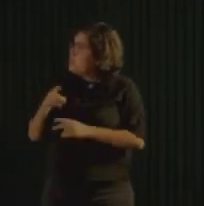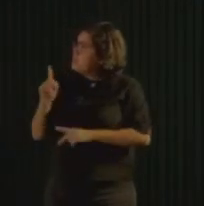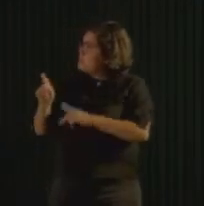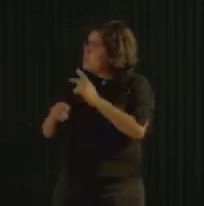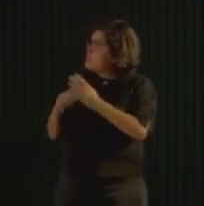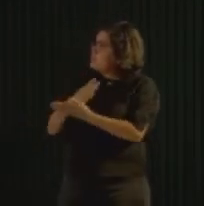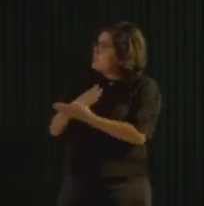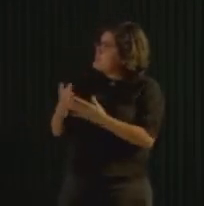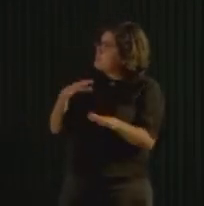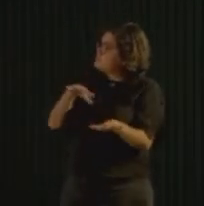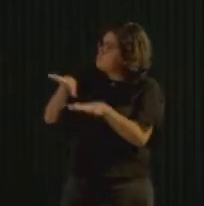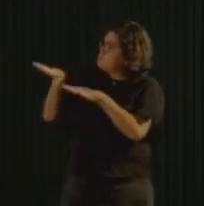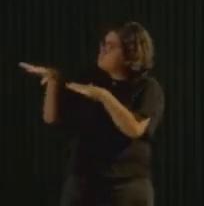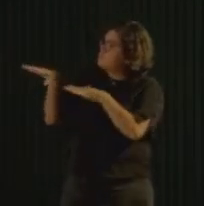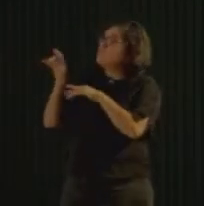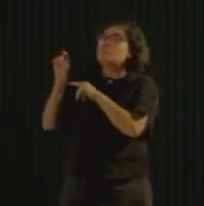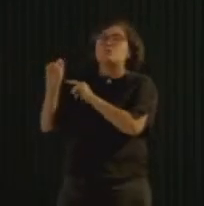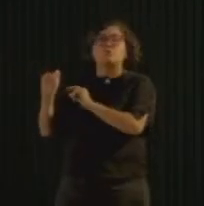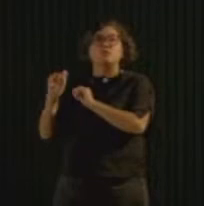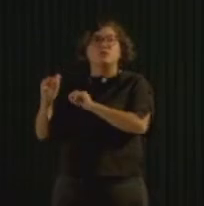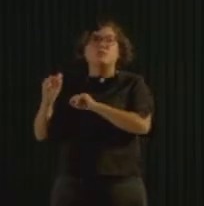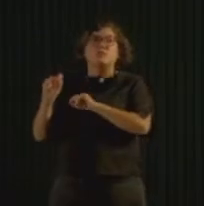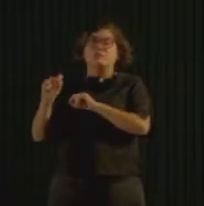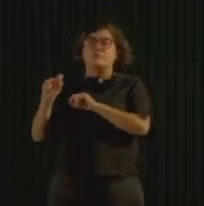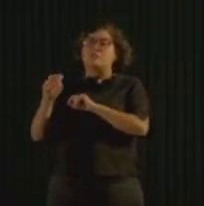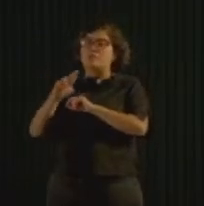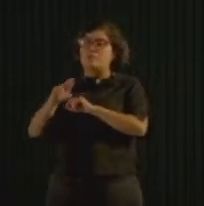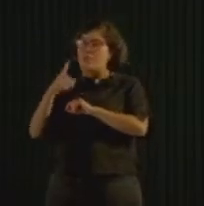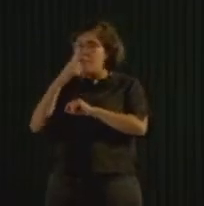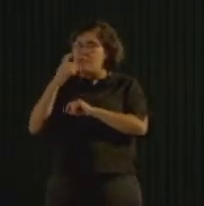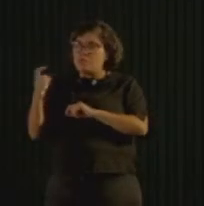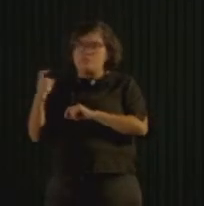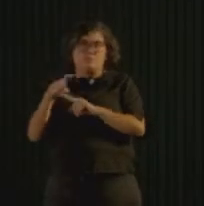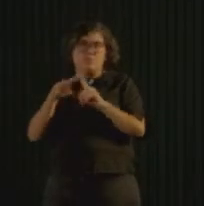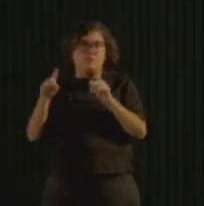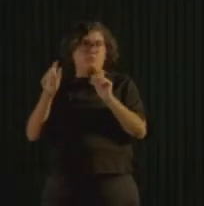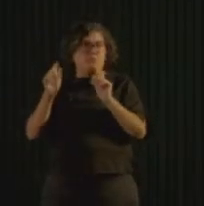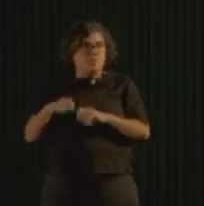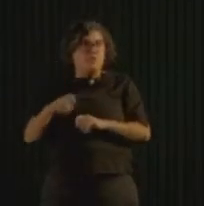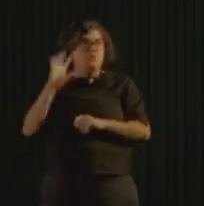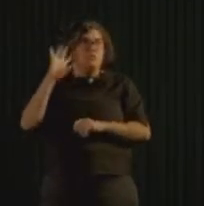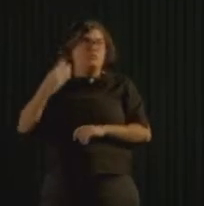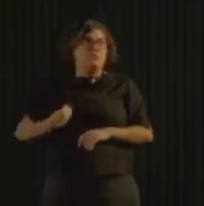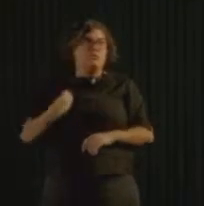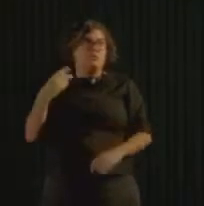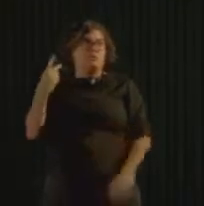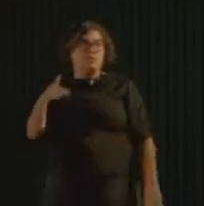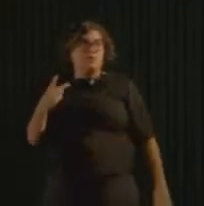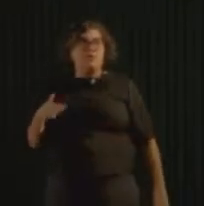que aquilo ali não é lixo, que aquilo ali pode ser uma solução para a vida dela.